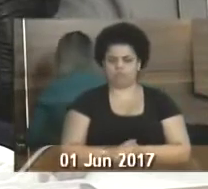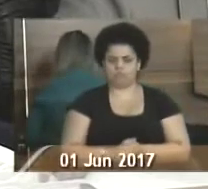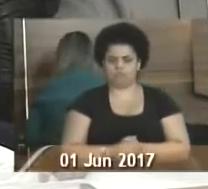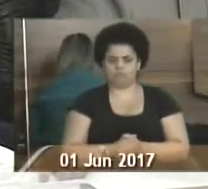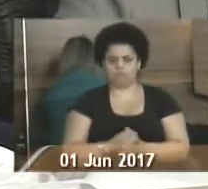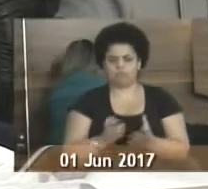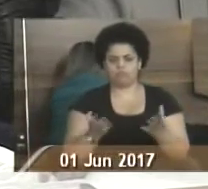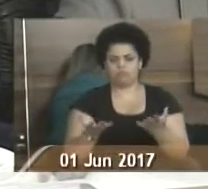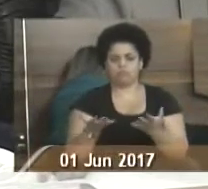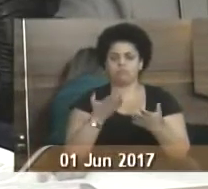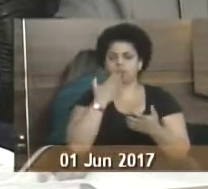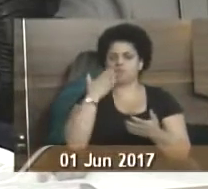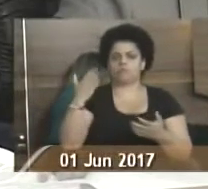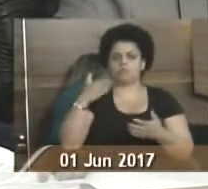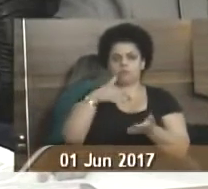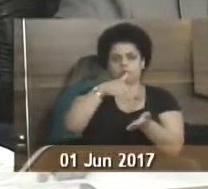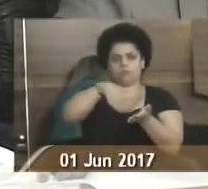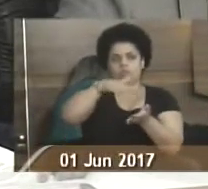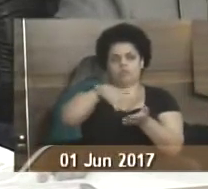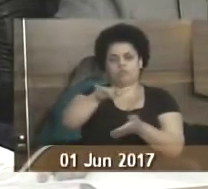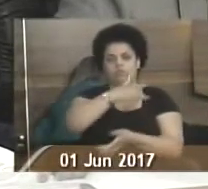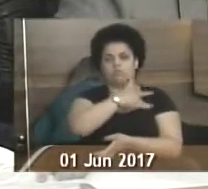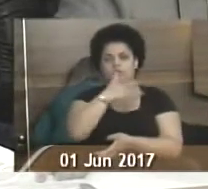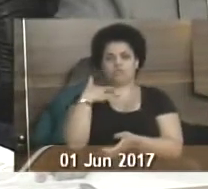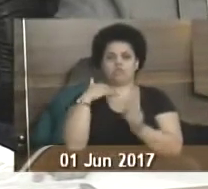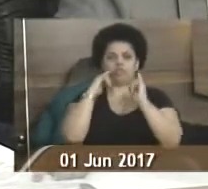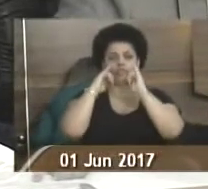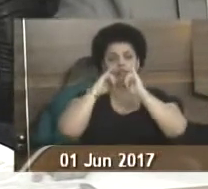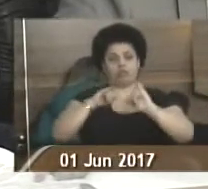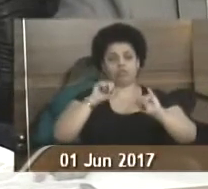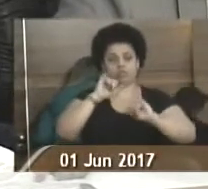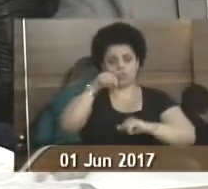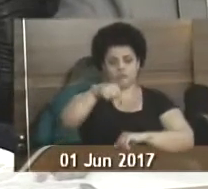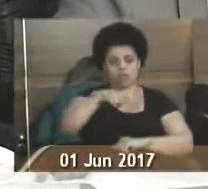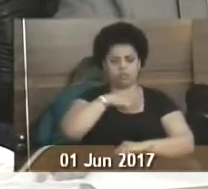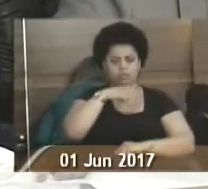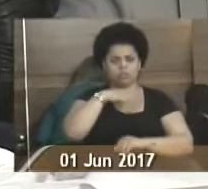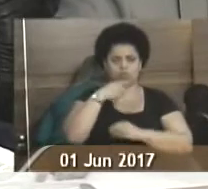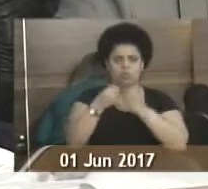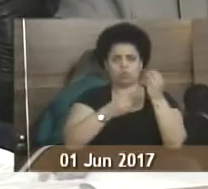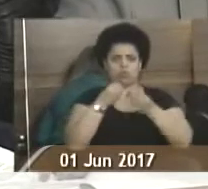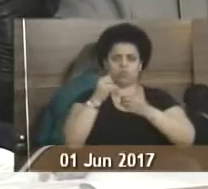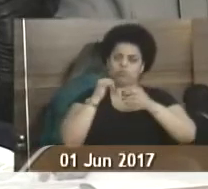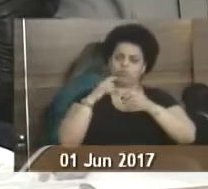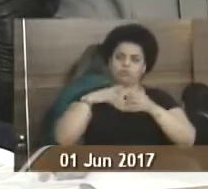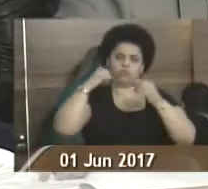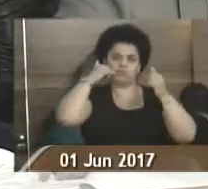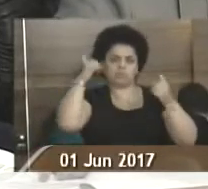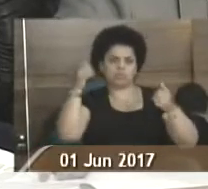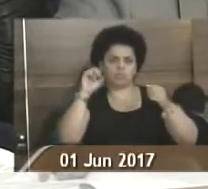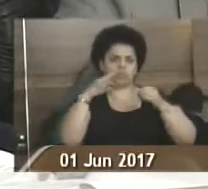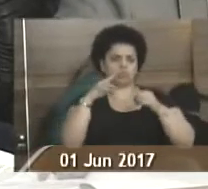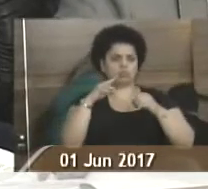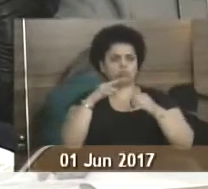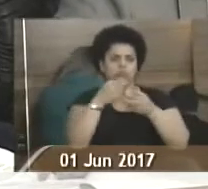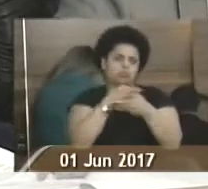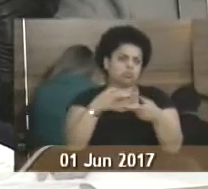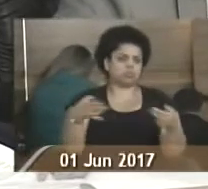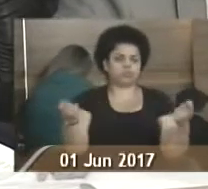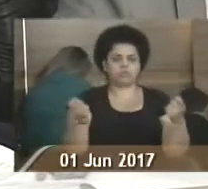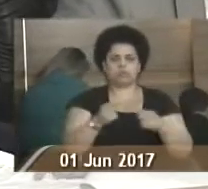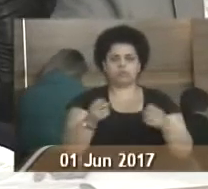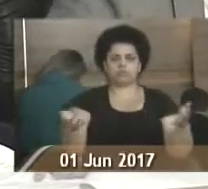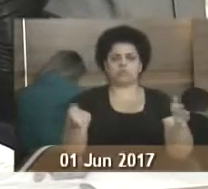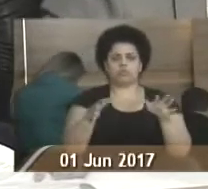Valverde, solicitando à Secretaria de Saúde que informe se atualmente existe um sistema de informações que integre a Secretaria de